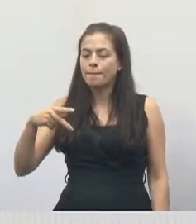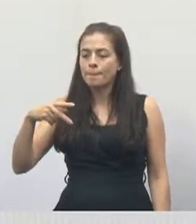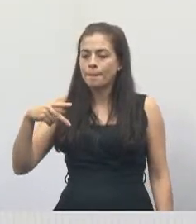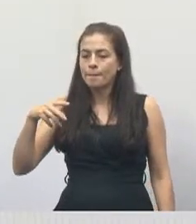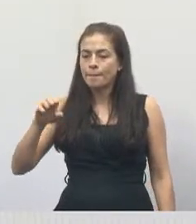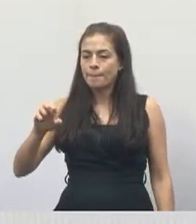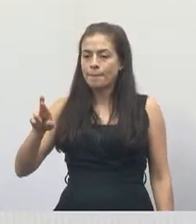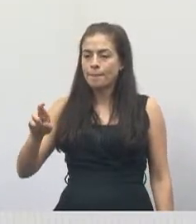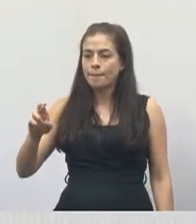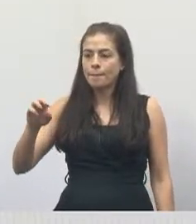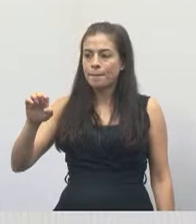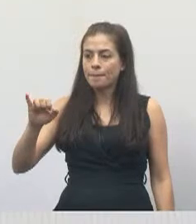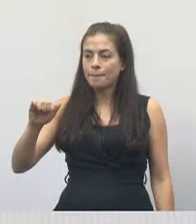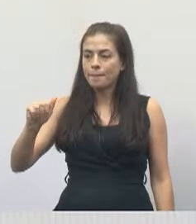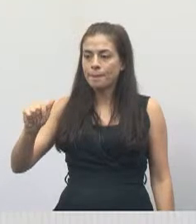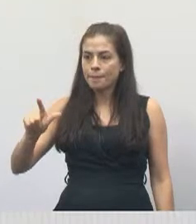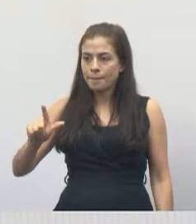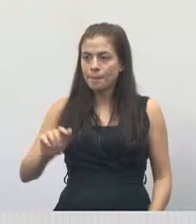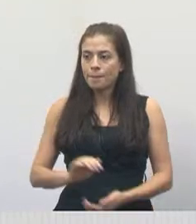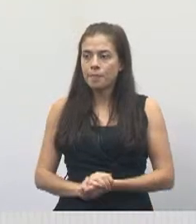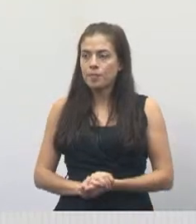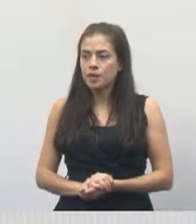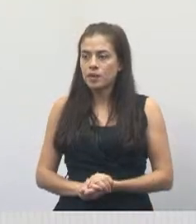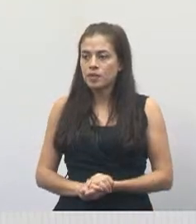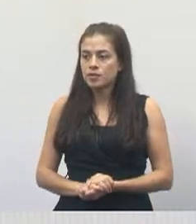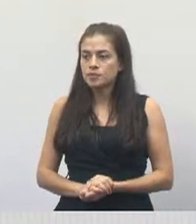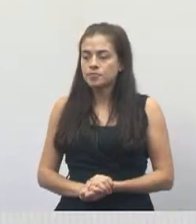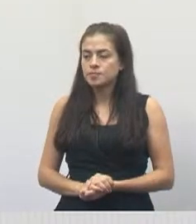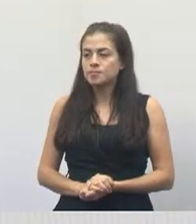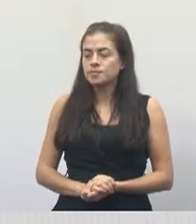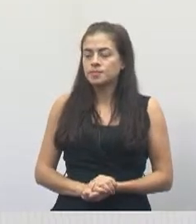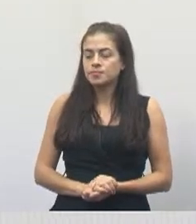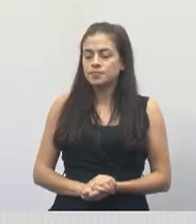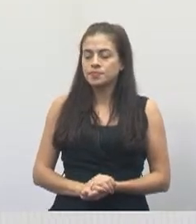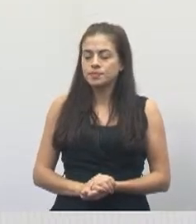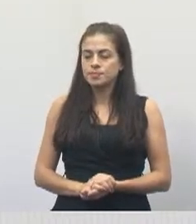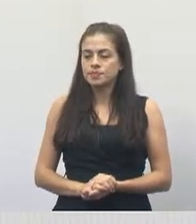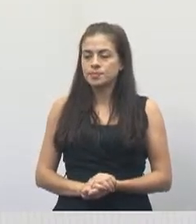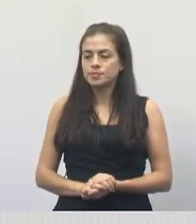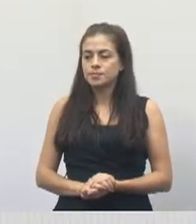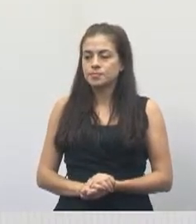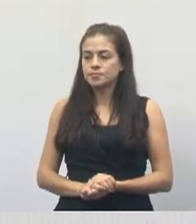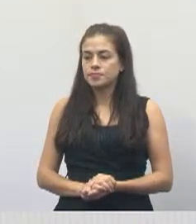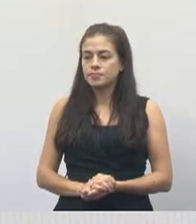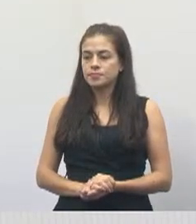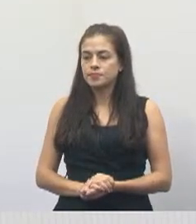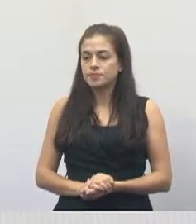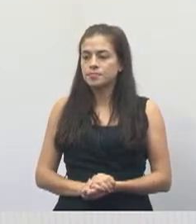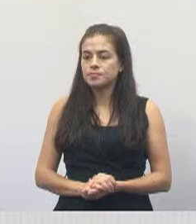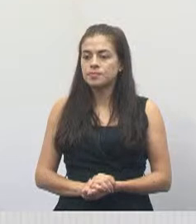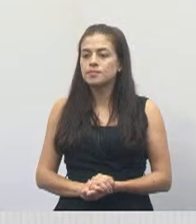Fazolari, de Freita, no bairro Parque Imperial.